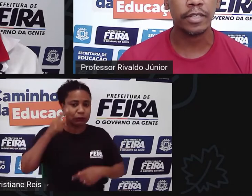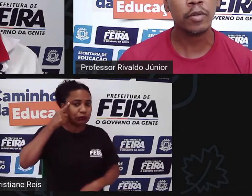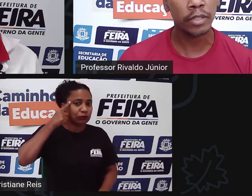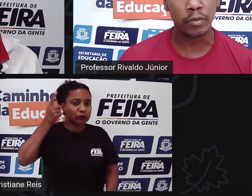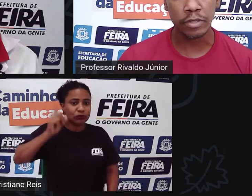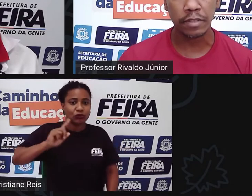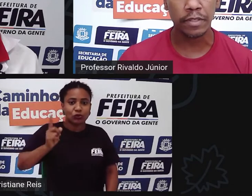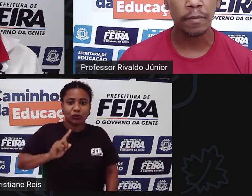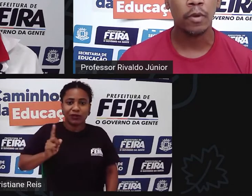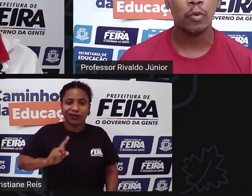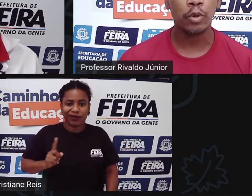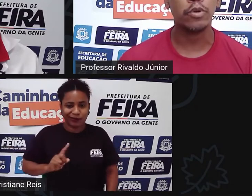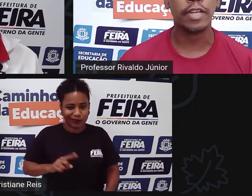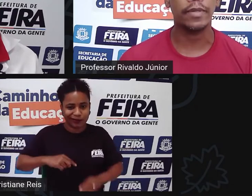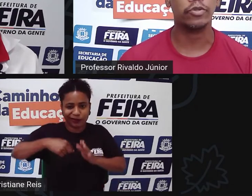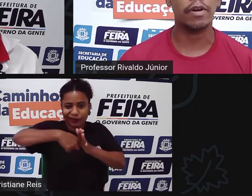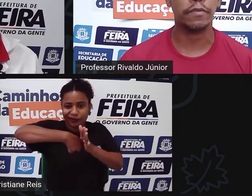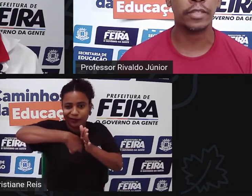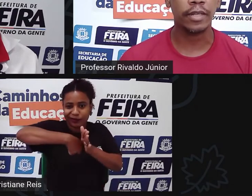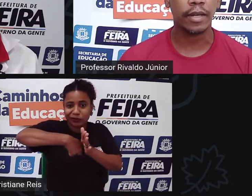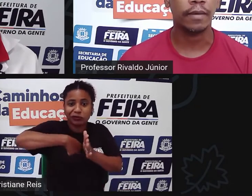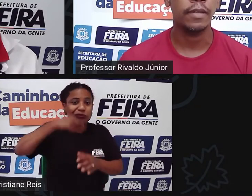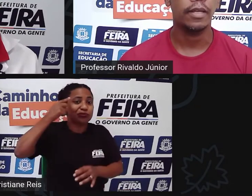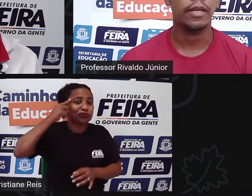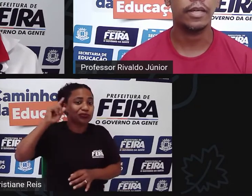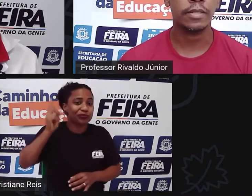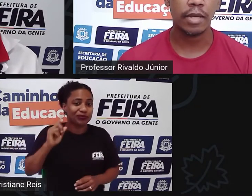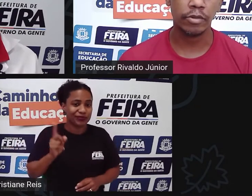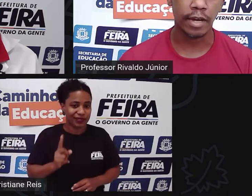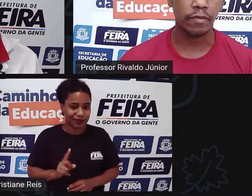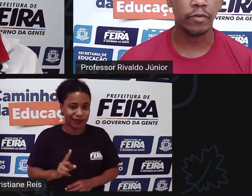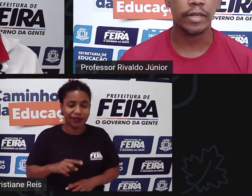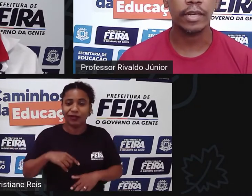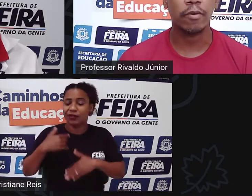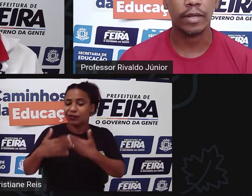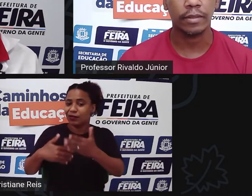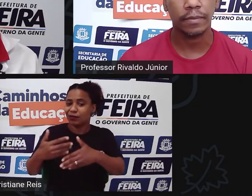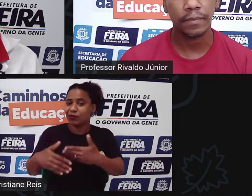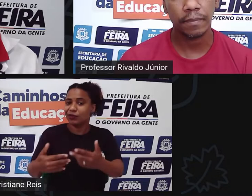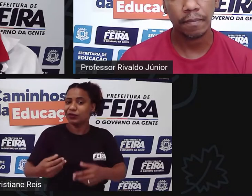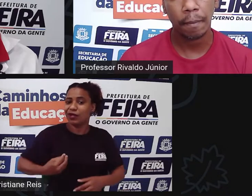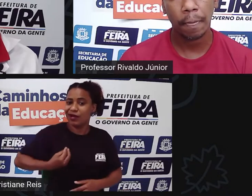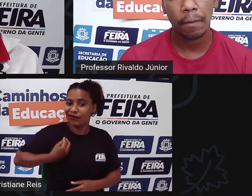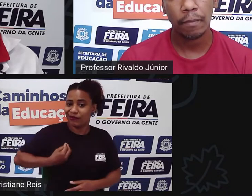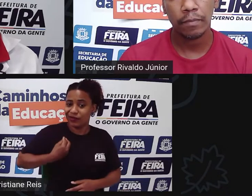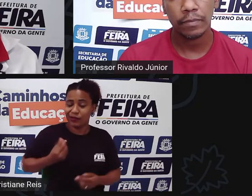vida, inclusive o encurtamento de uma vida saudável, adequada.